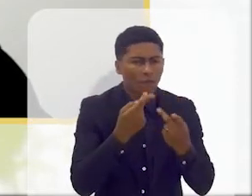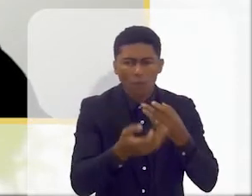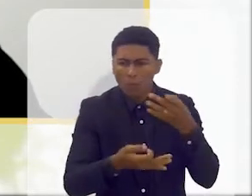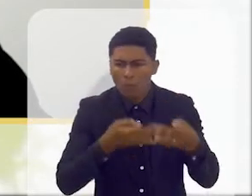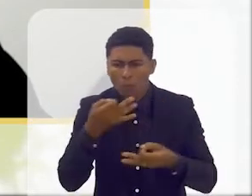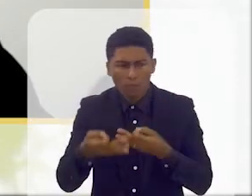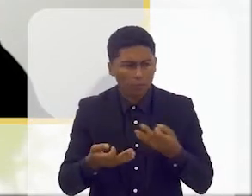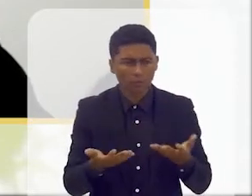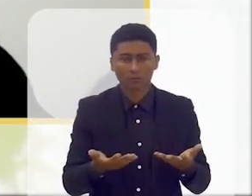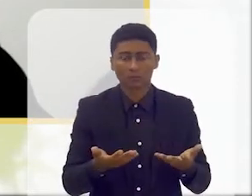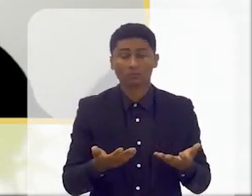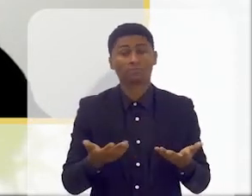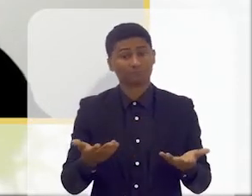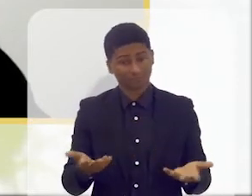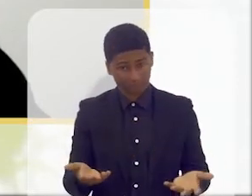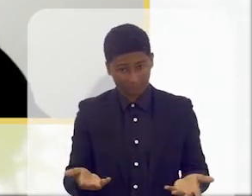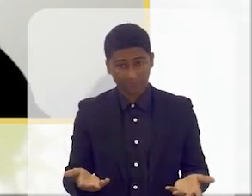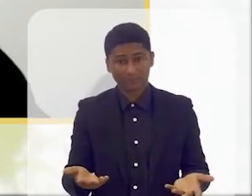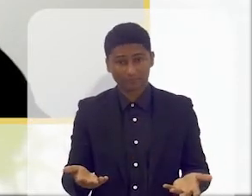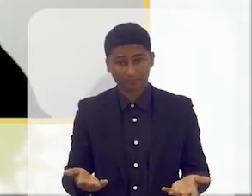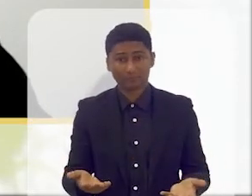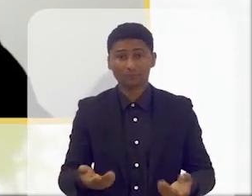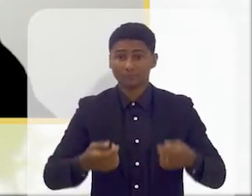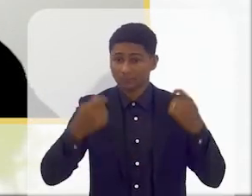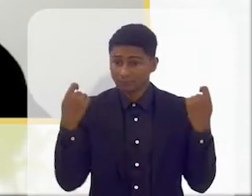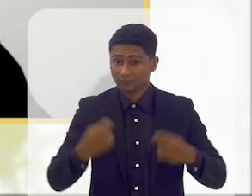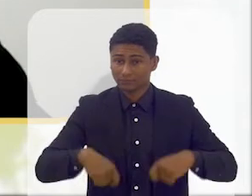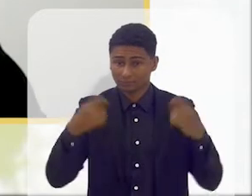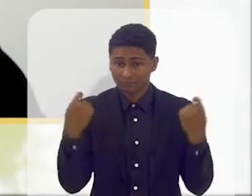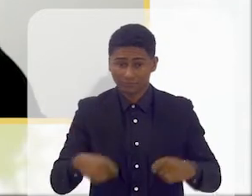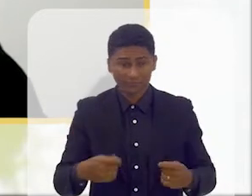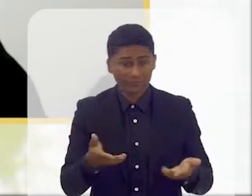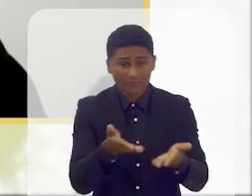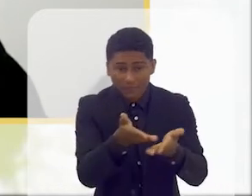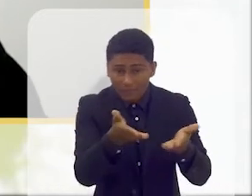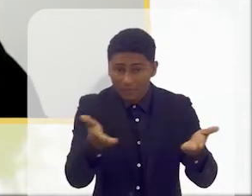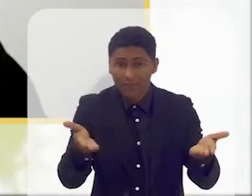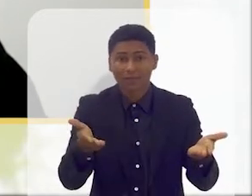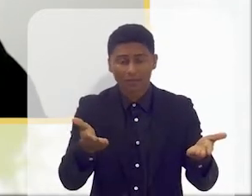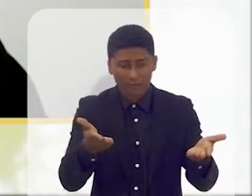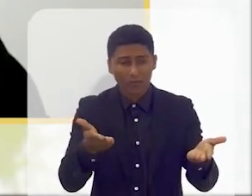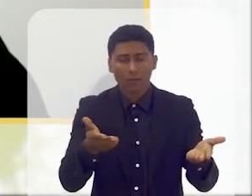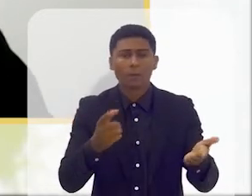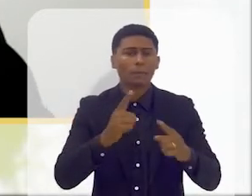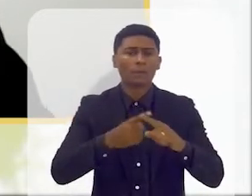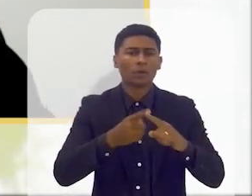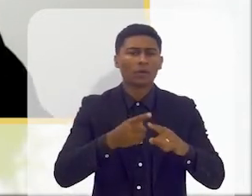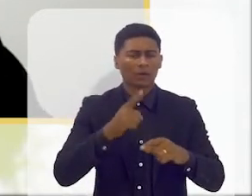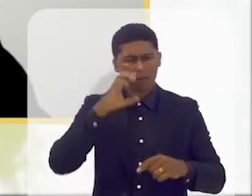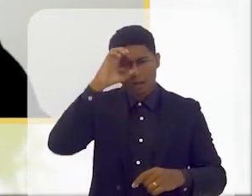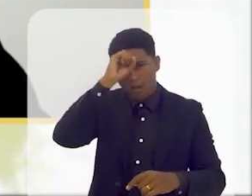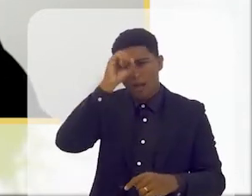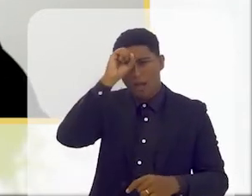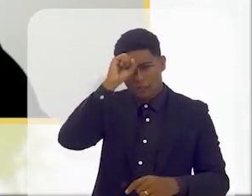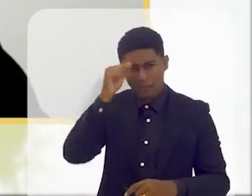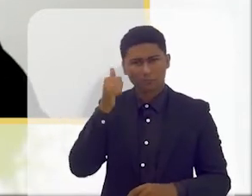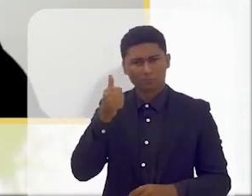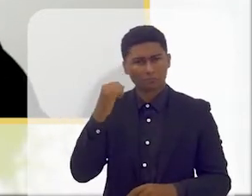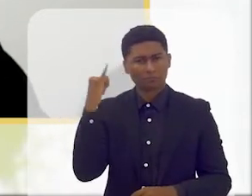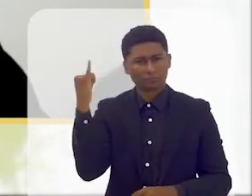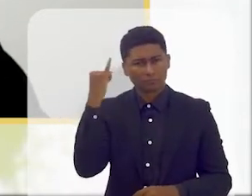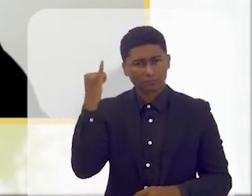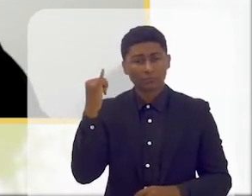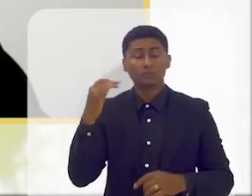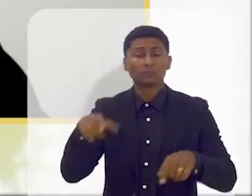Ninguém aprende se não for chamado a decidir da sua aprendizagem. E só não posso decidir da minha